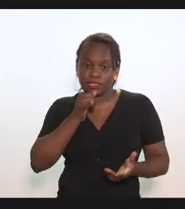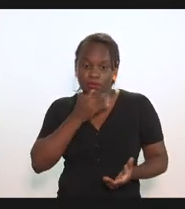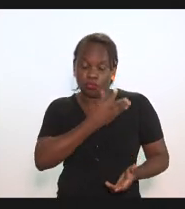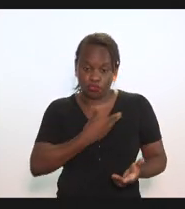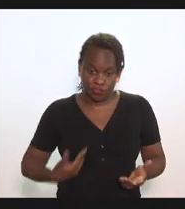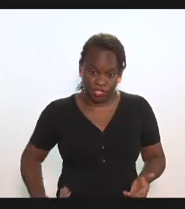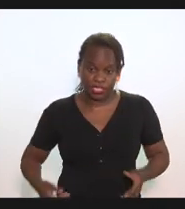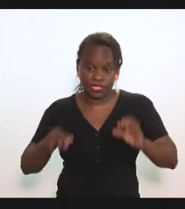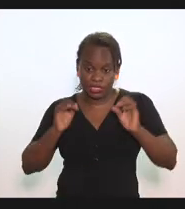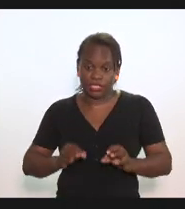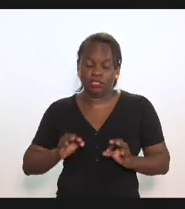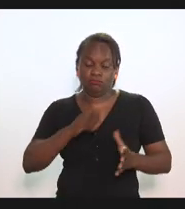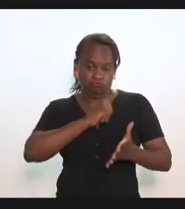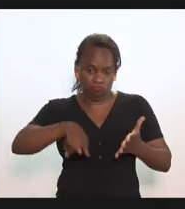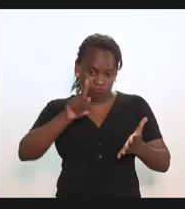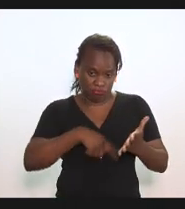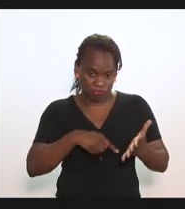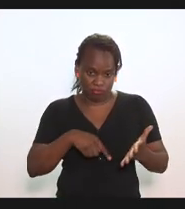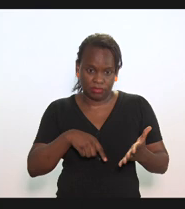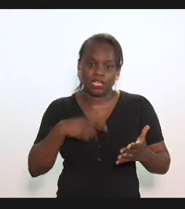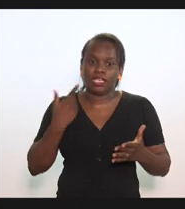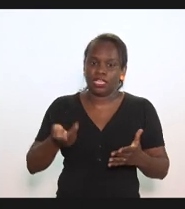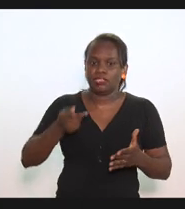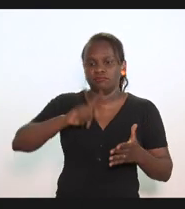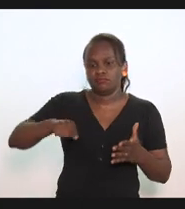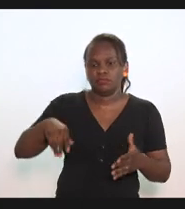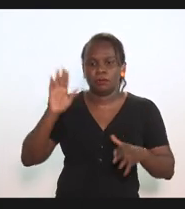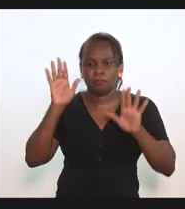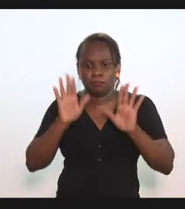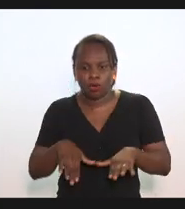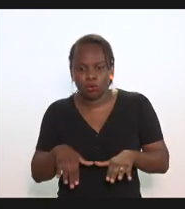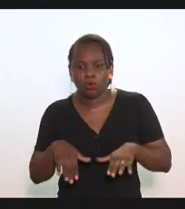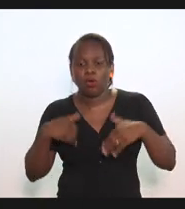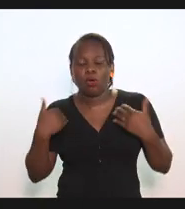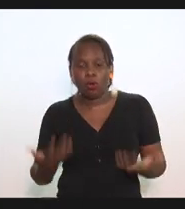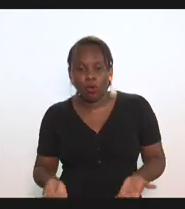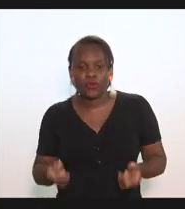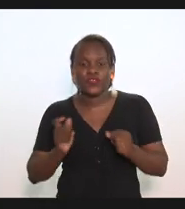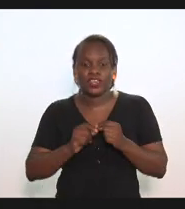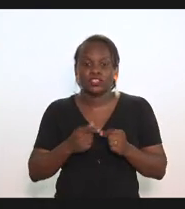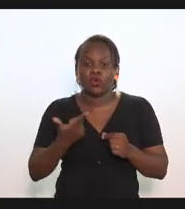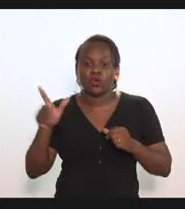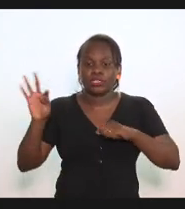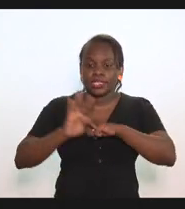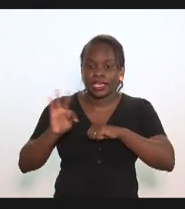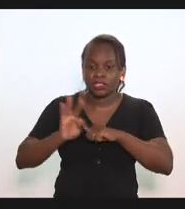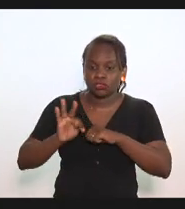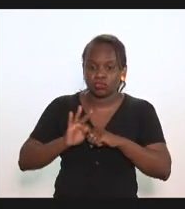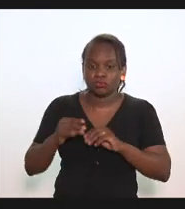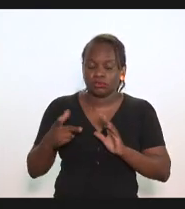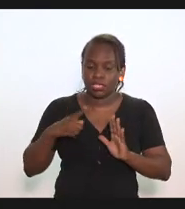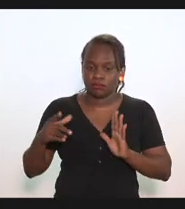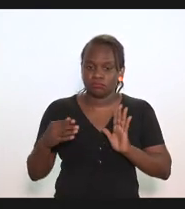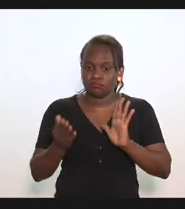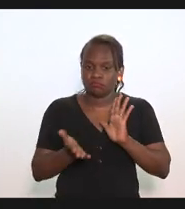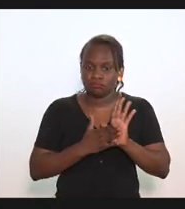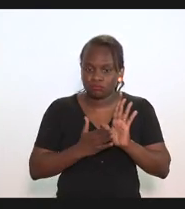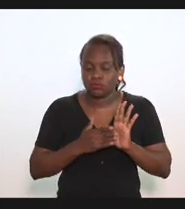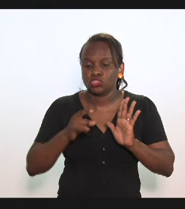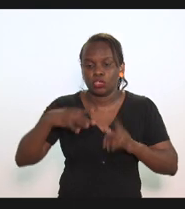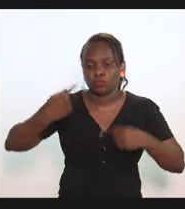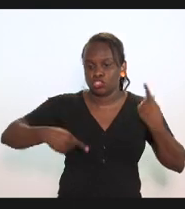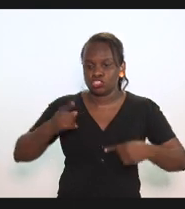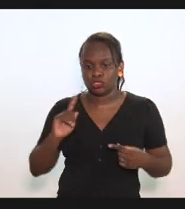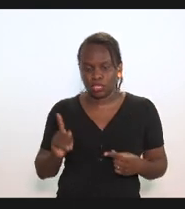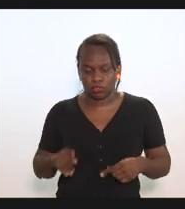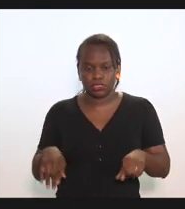efetivamente vete se nós derrubamos o veto que seja feito com algo técnico com respaldo técnico e não somente político